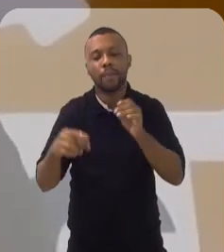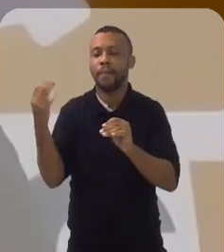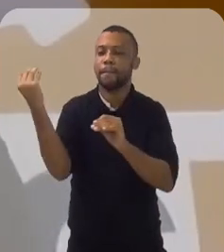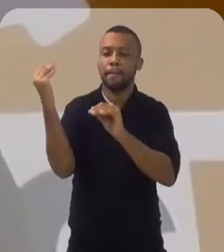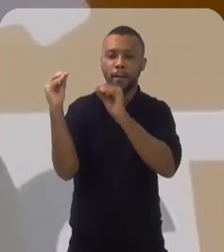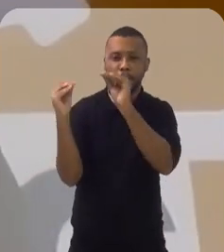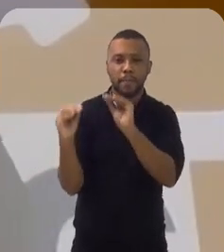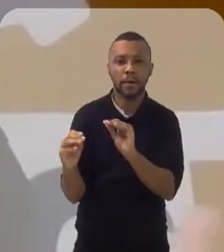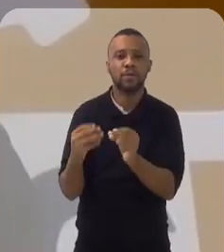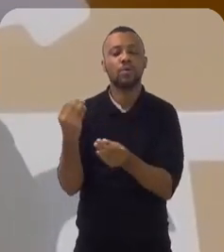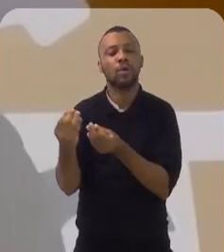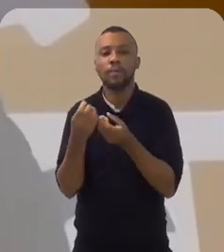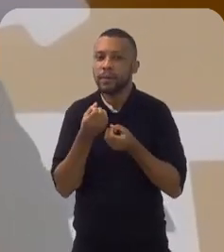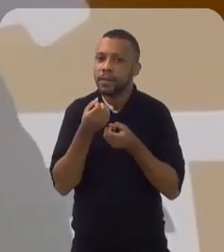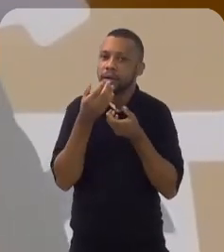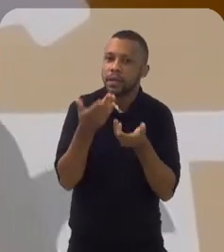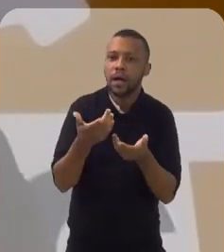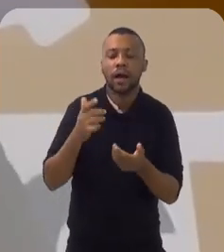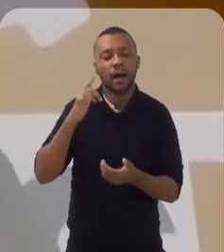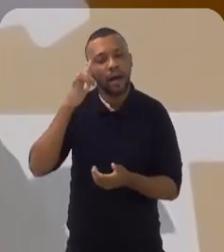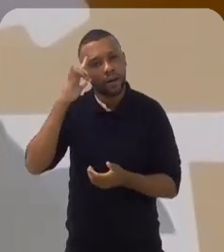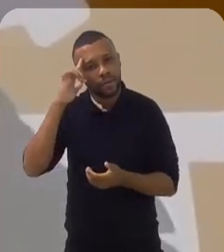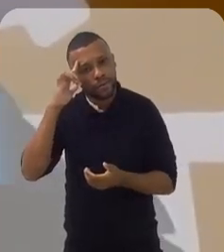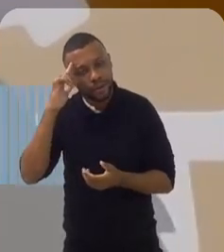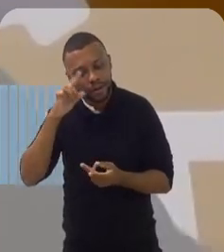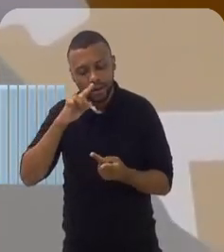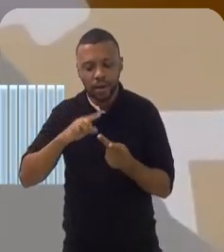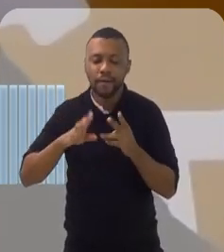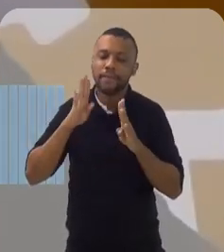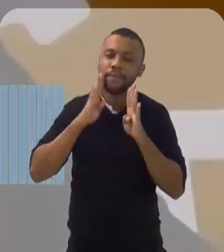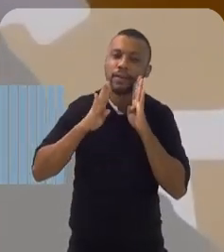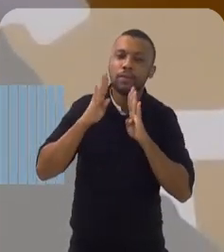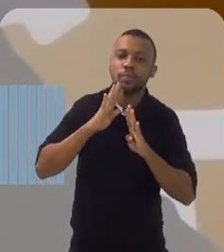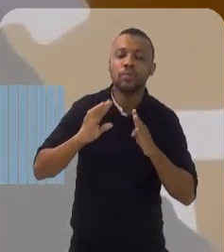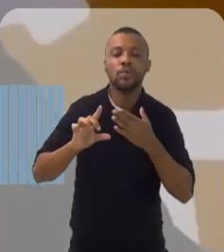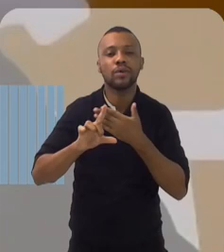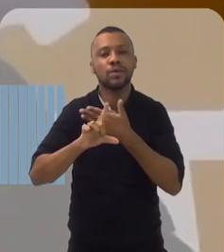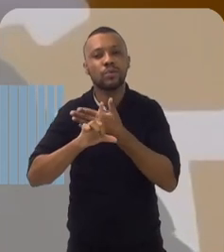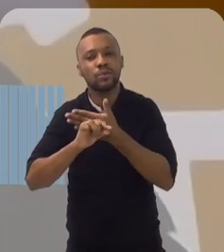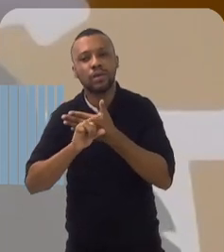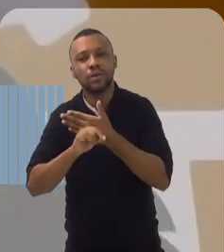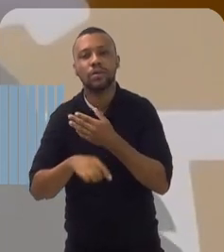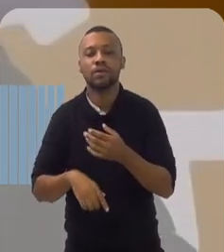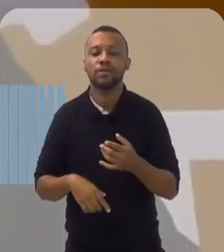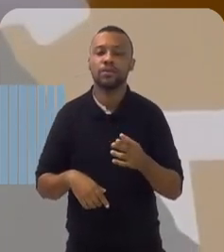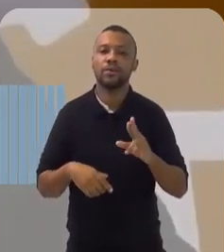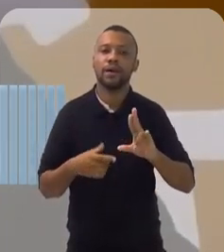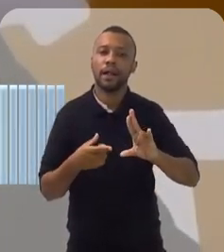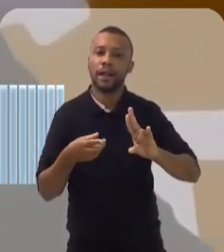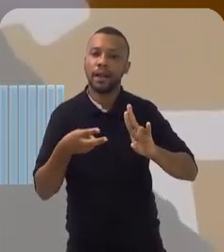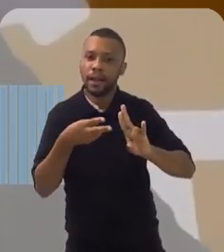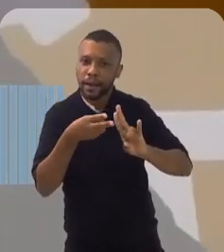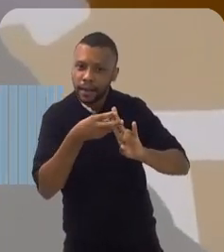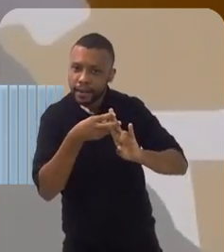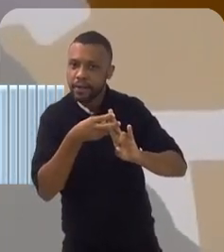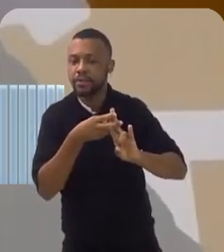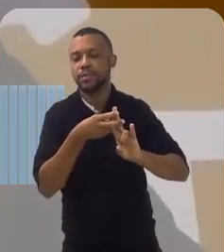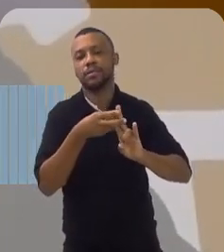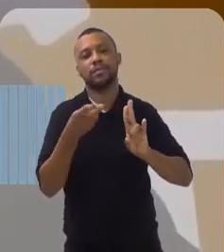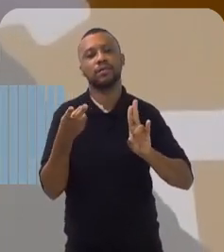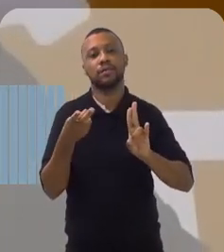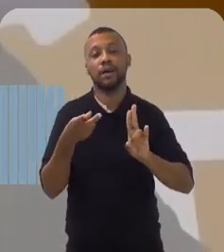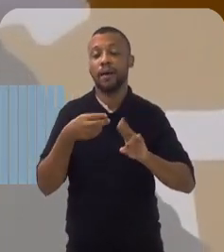declarar no nosso Instagram, no nosso Facebook, no Twitter e no LinkedIn, a gente tem levado informações